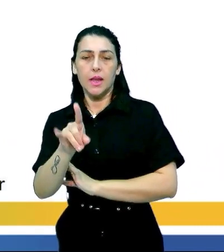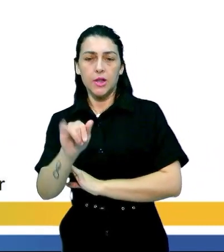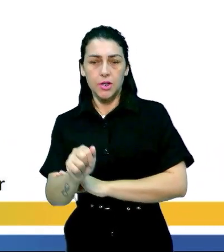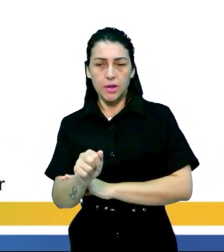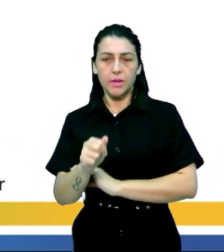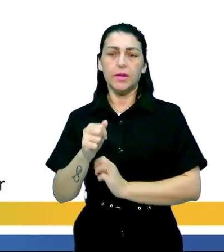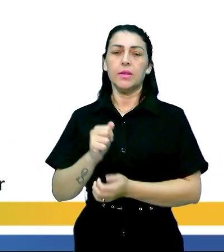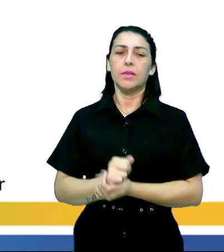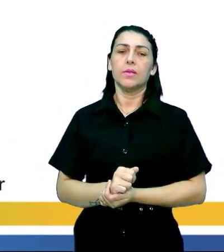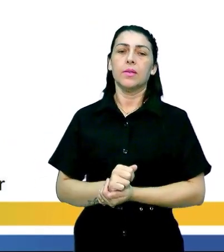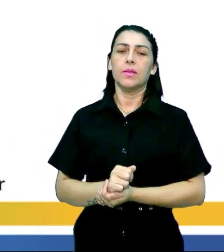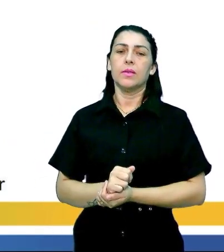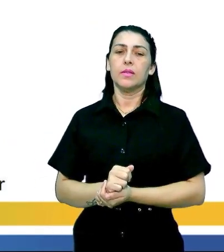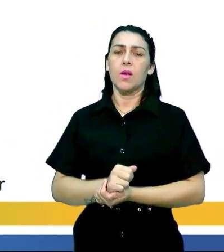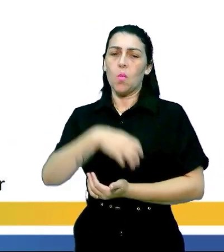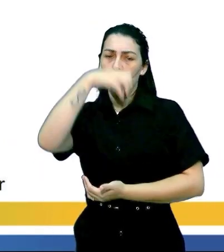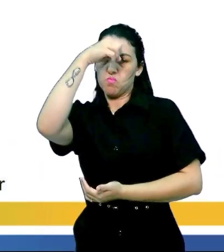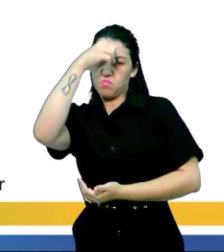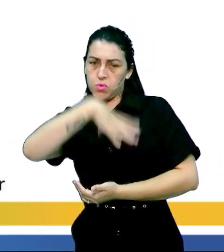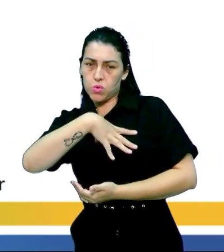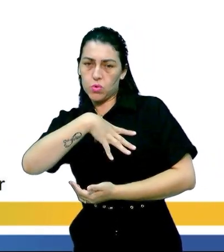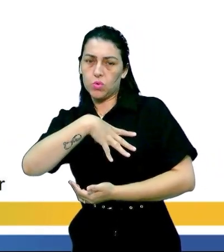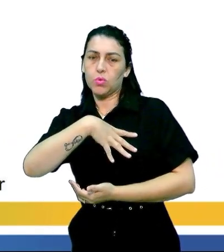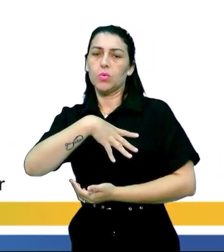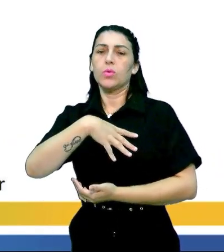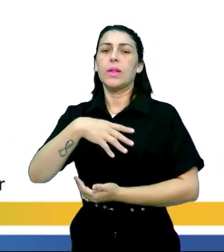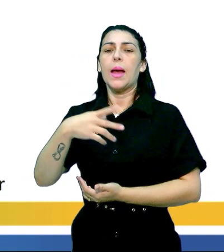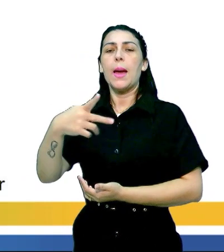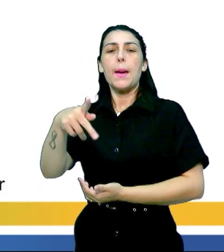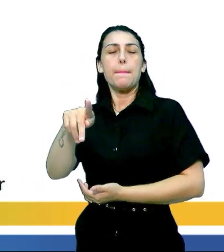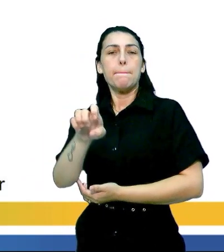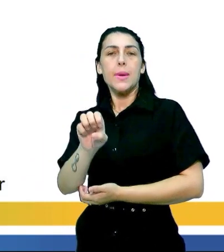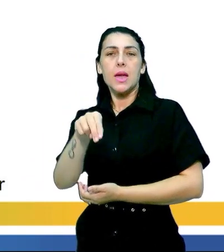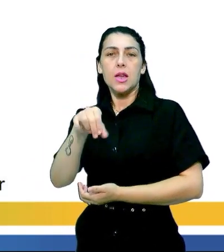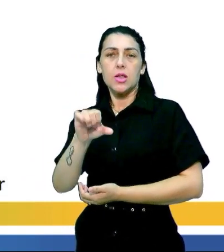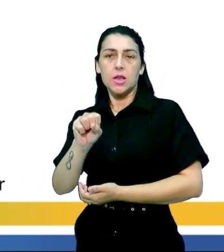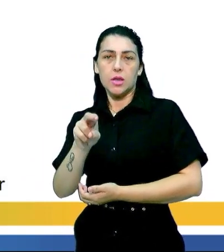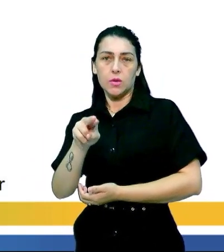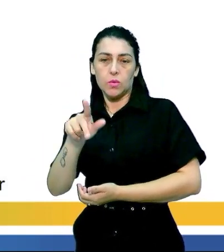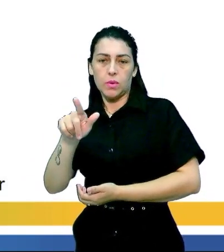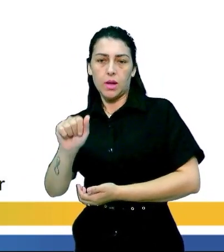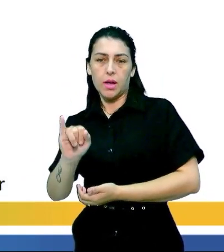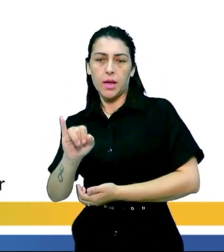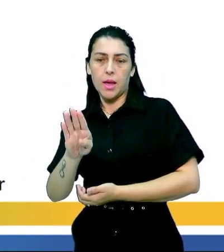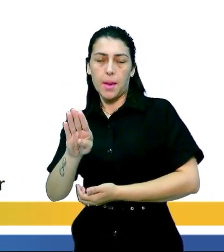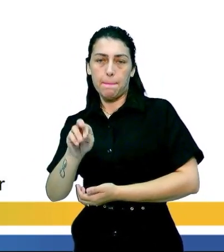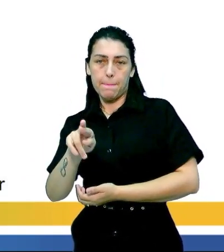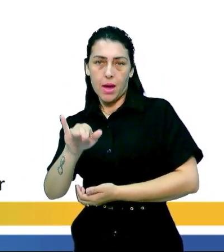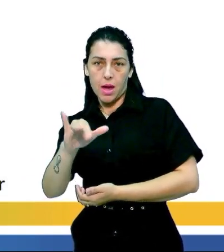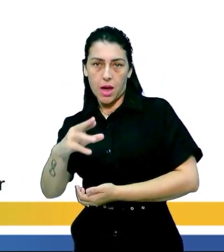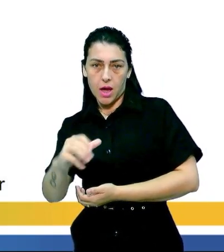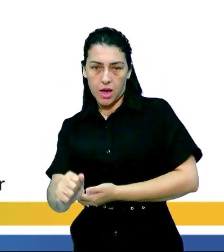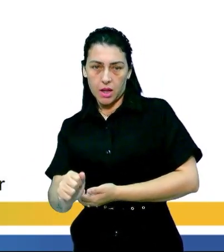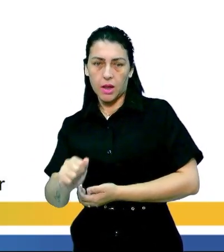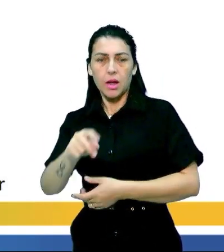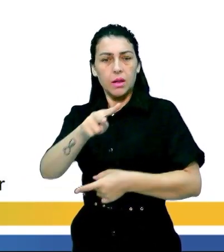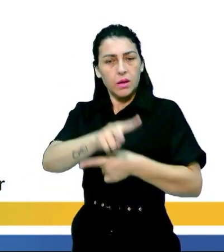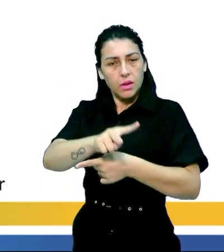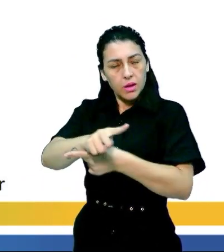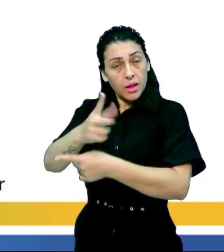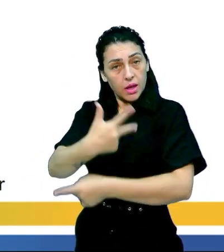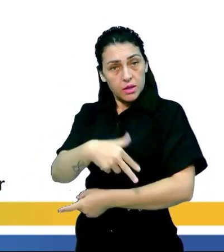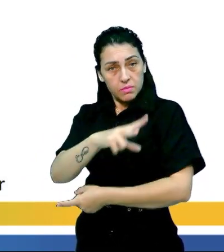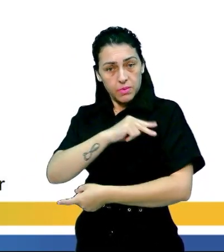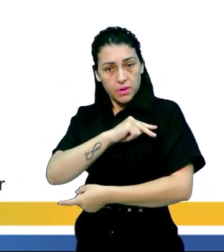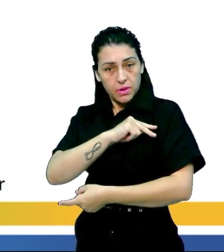são touros selvagens né aí fala o tipo dele né a raça geralmente eles são são criadas e